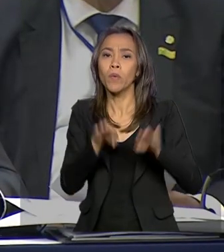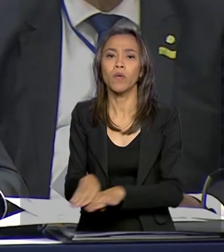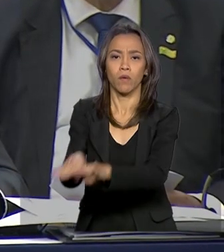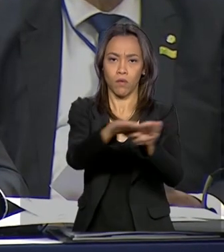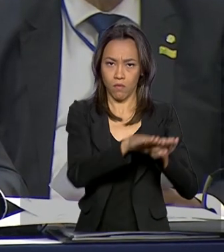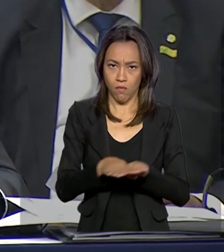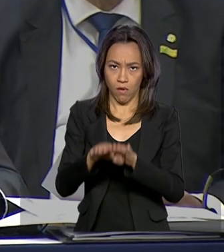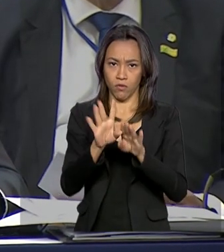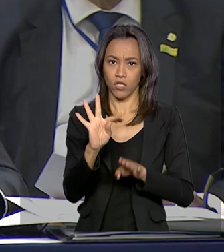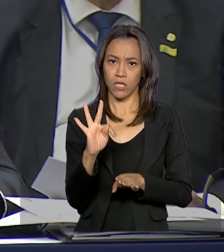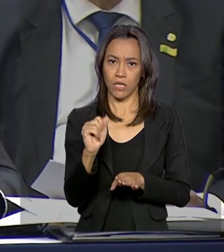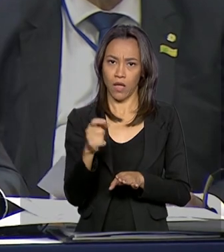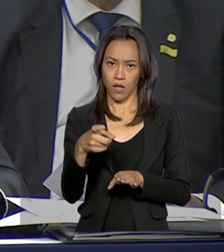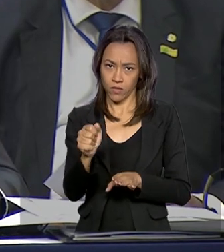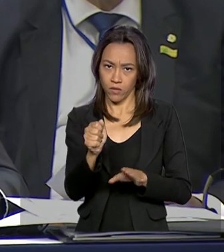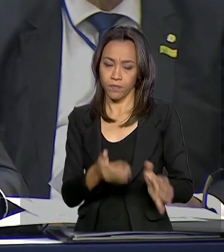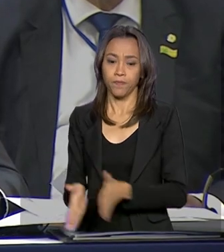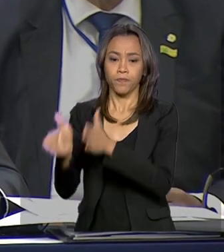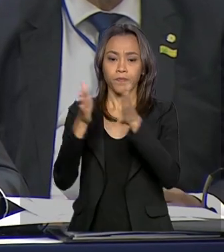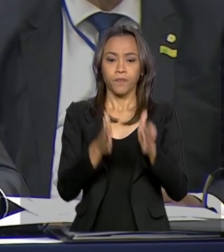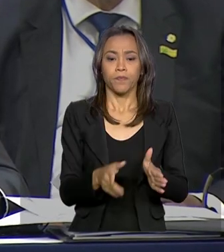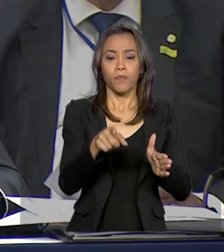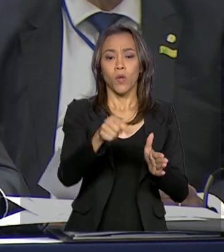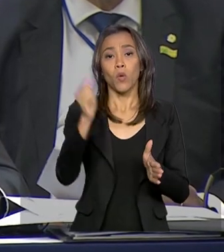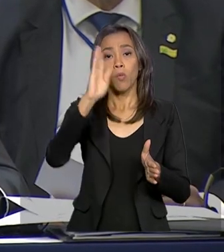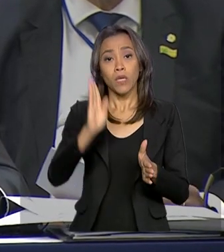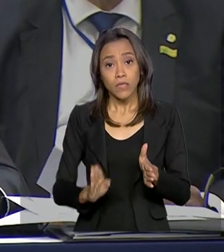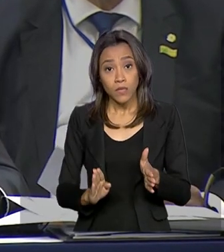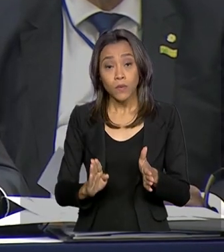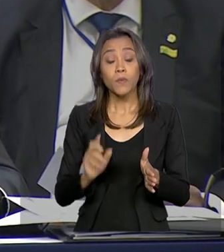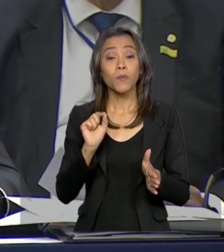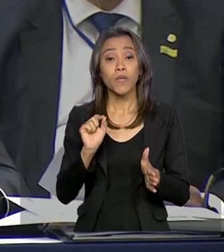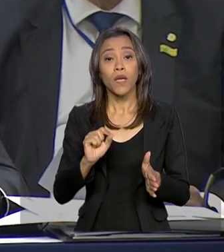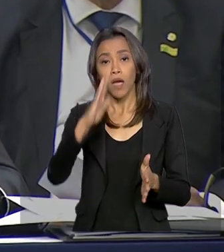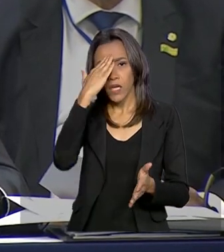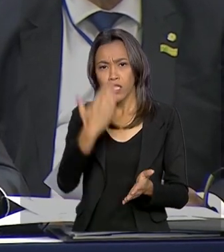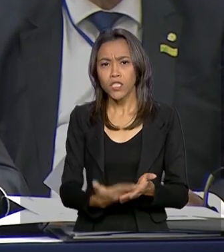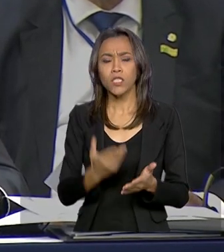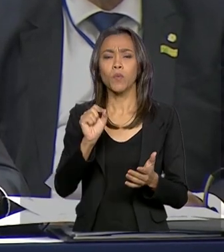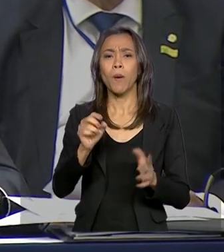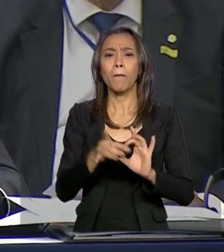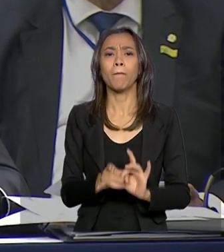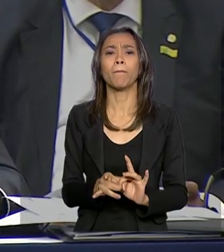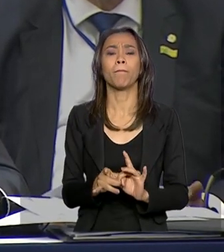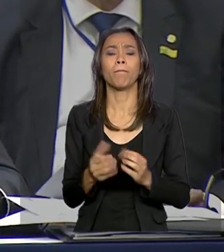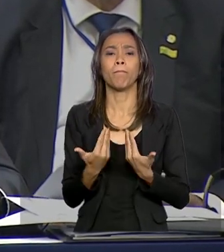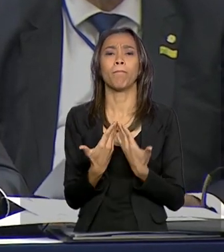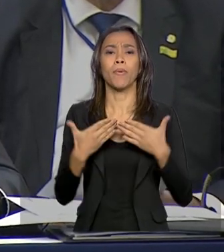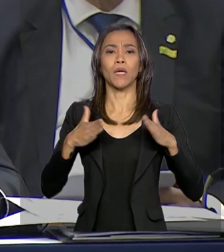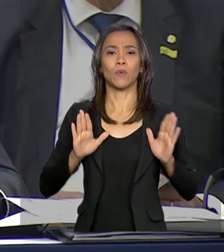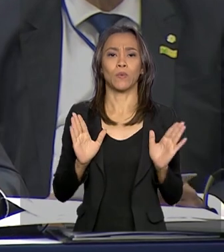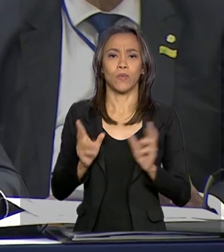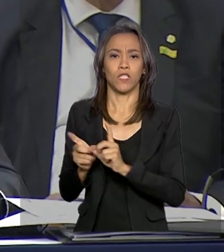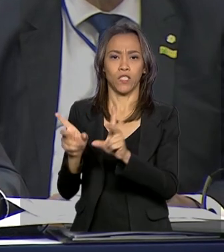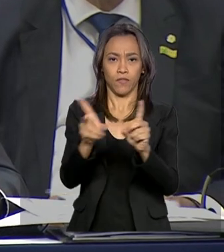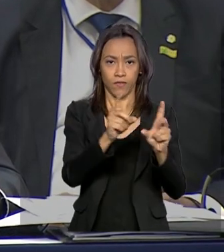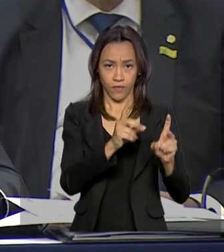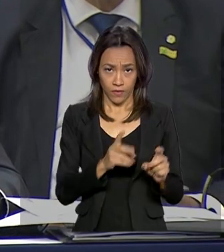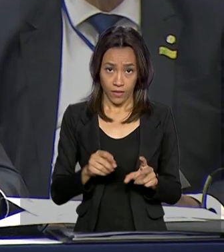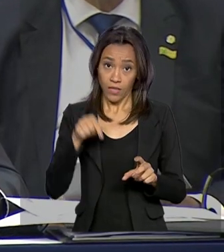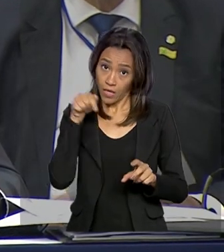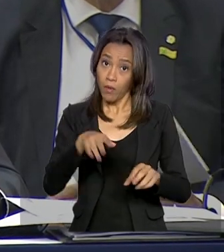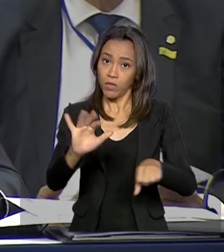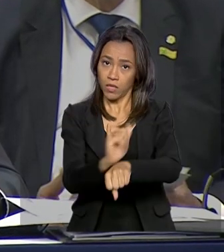O Brasil confia na abertura comercial como ferramenta de desenvolvimento e, por isso, insiste na